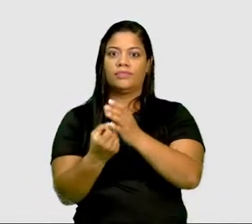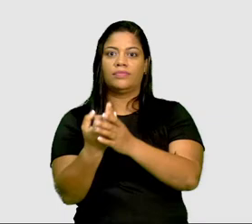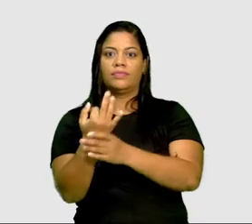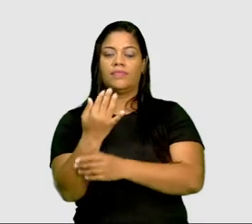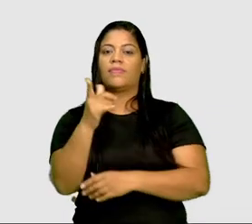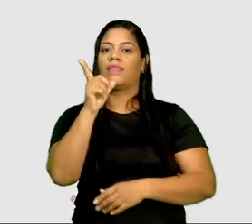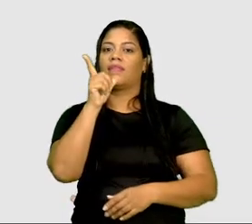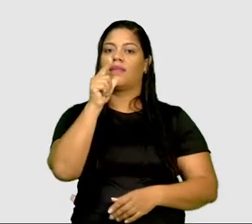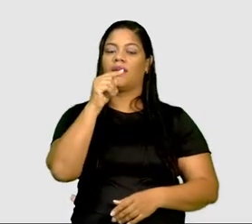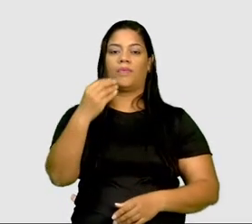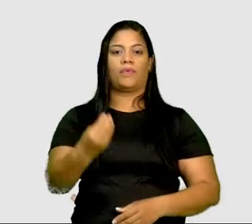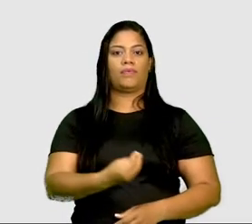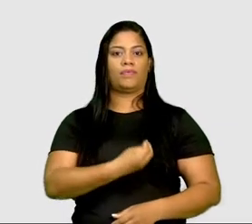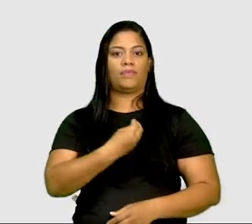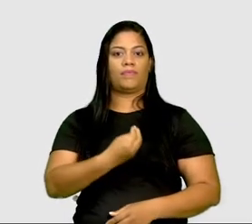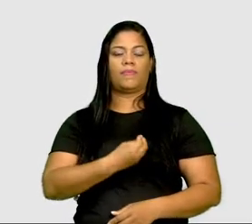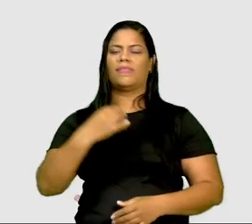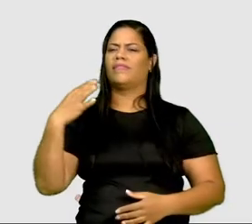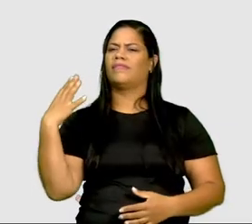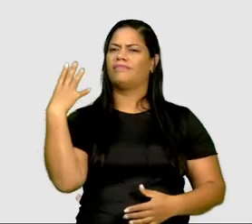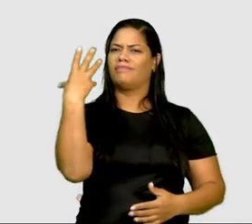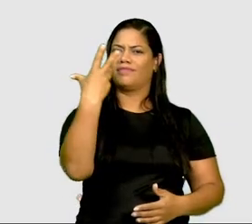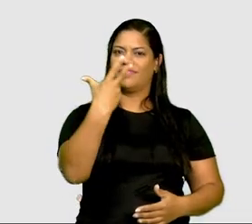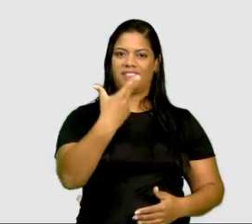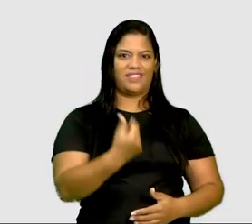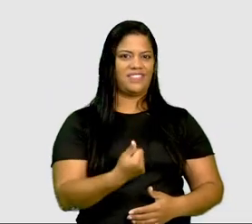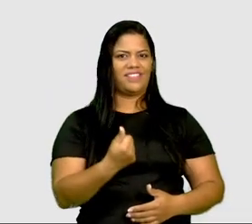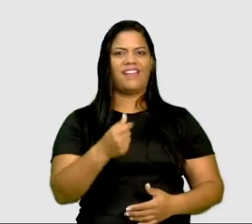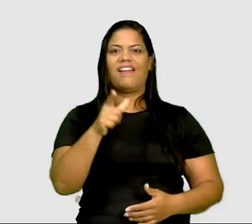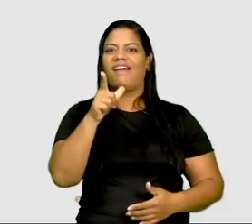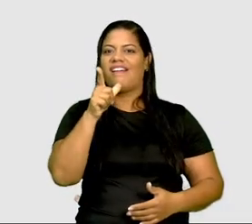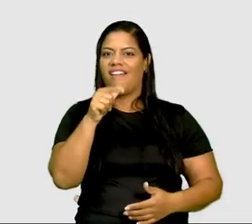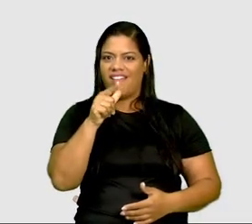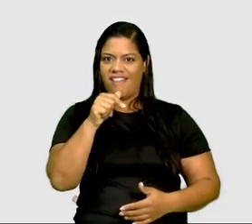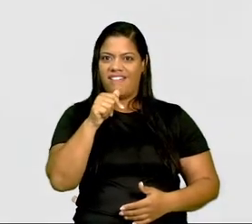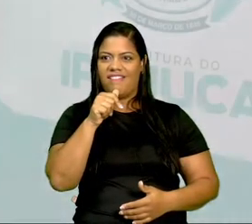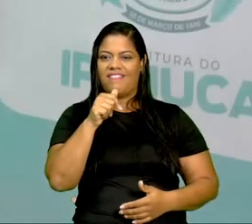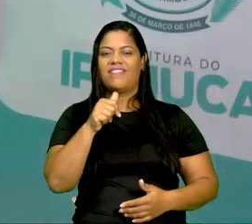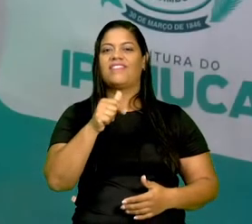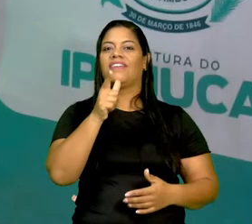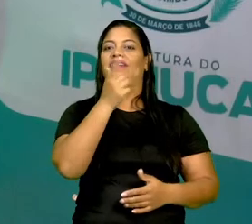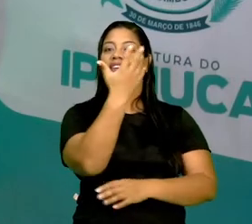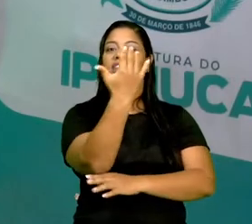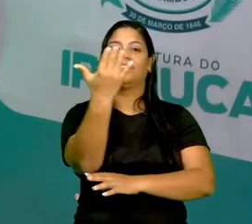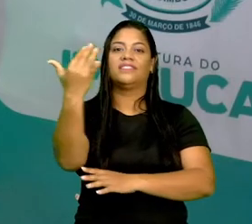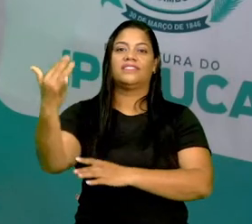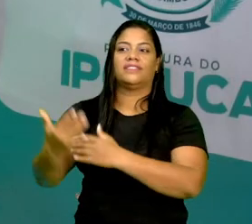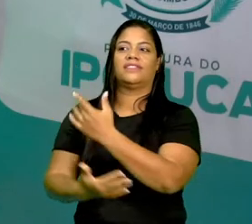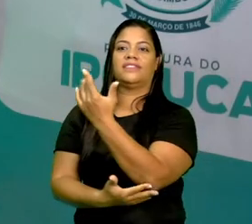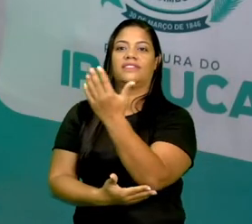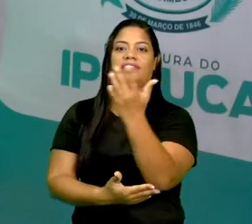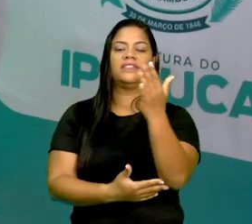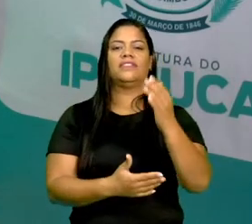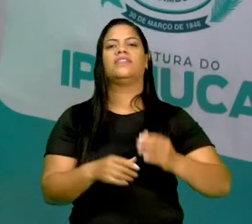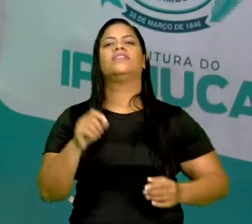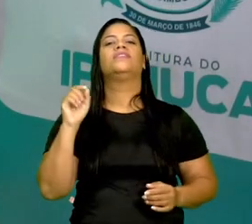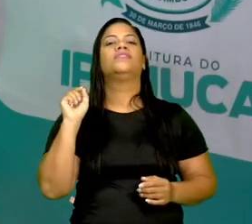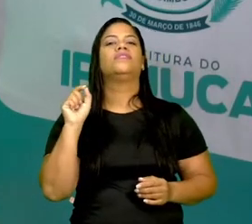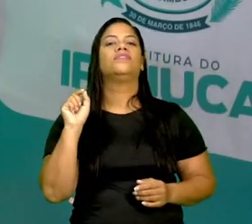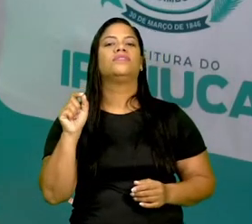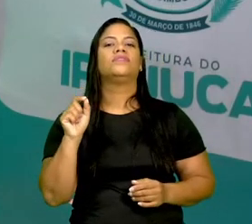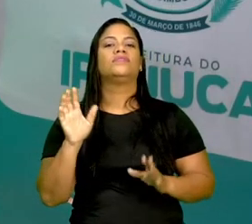para viver. Que beleza é a água na natureza. Então, do que,